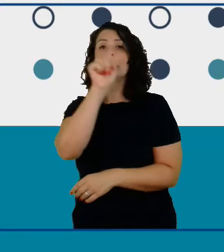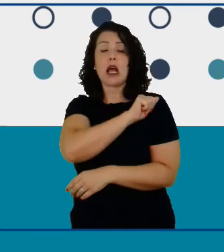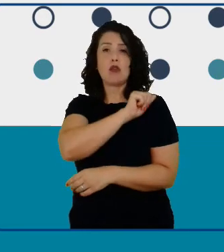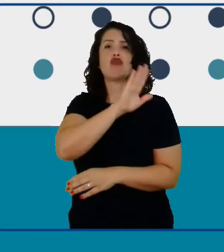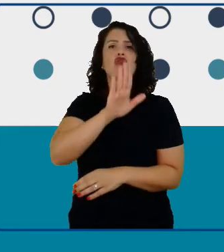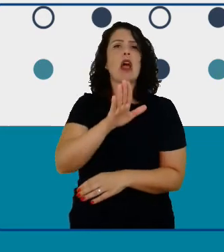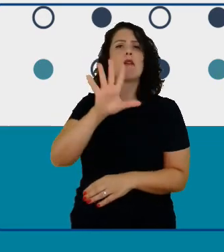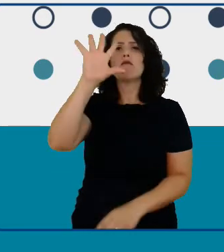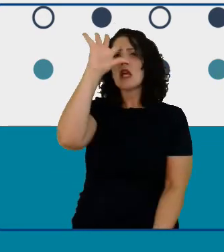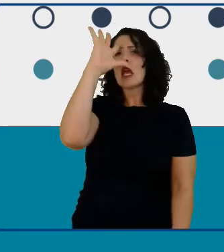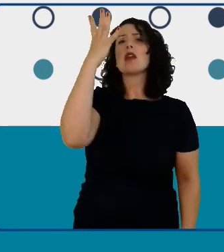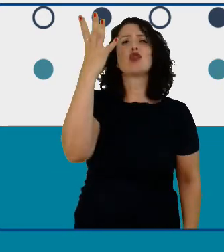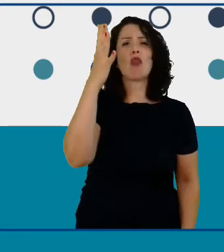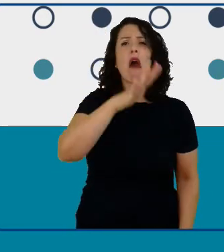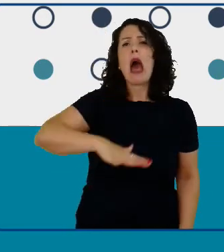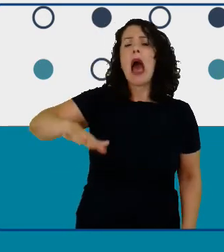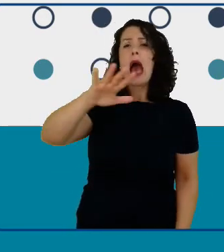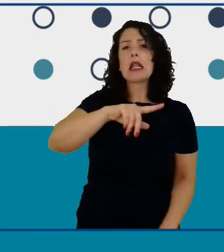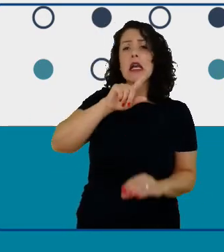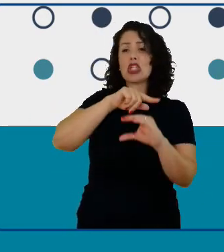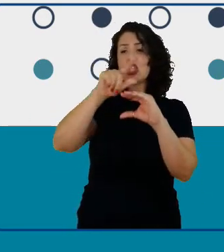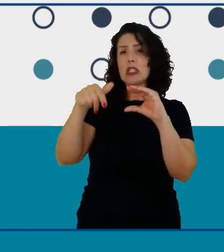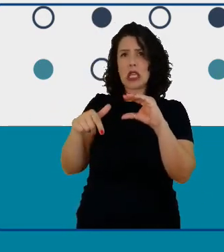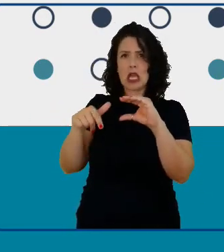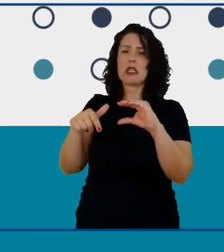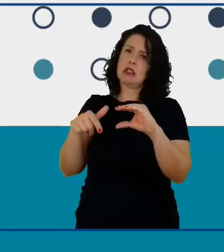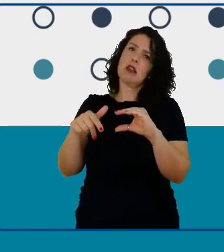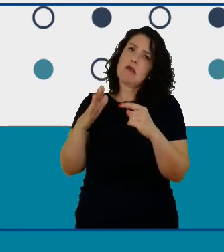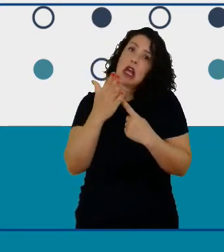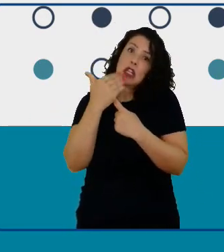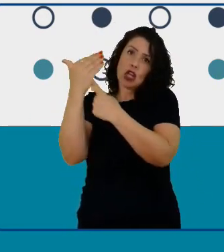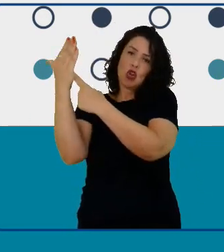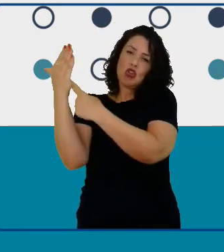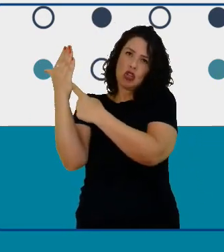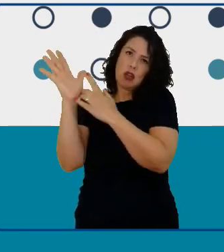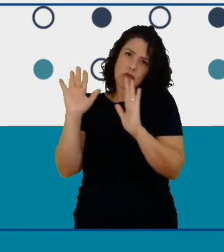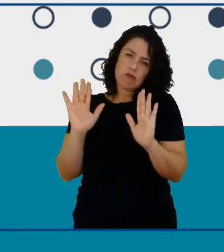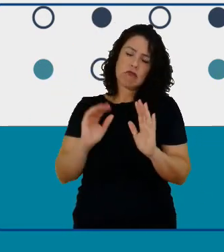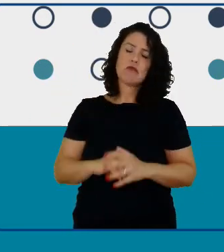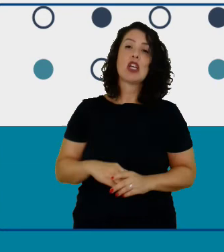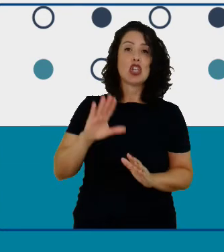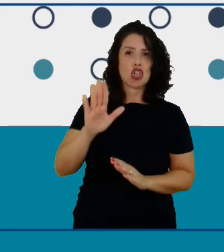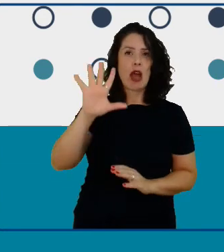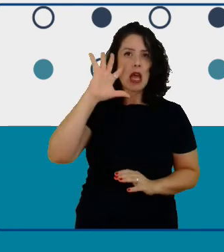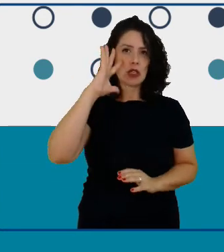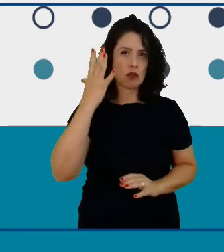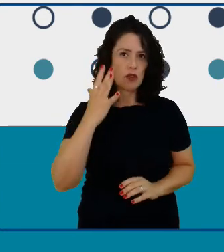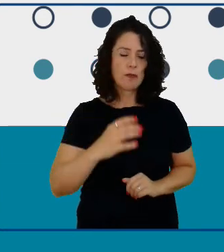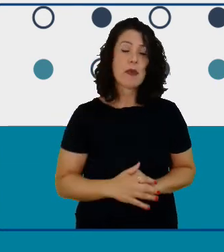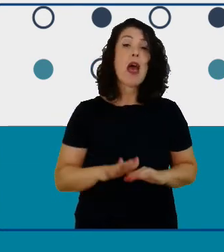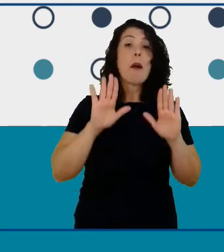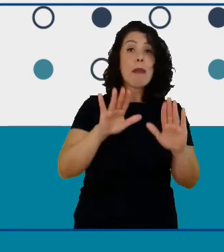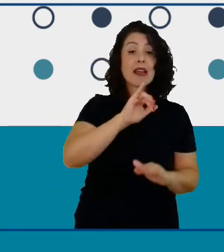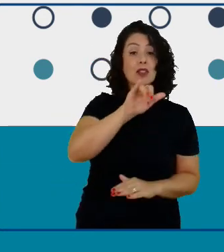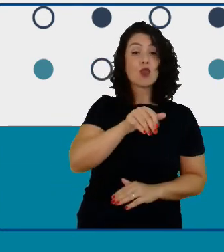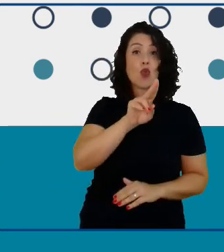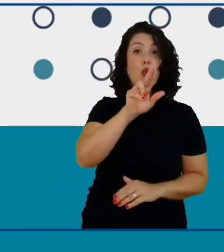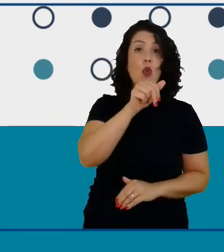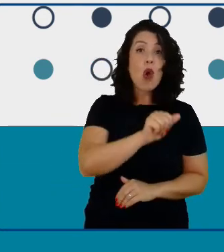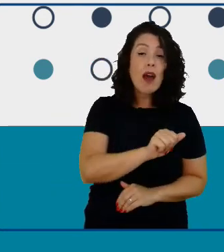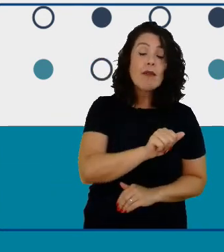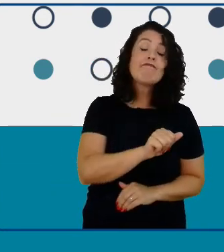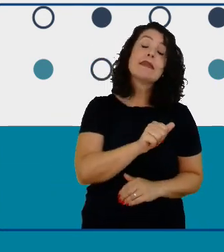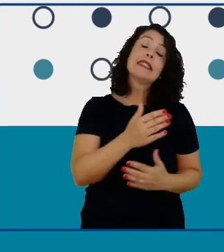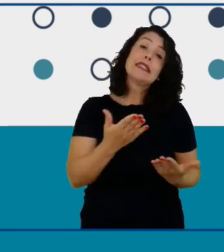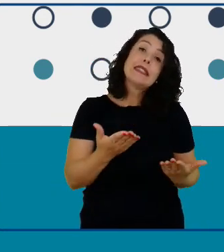das áreas de ciências exatas sobretudo tecnologia no nosso caso na ciência da computação e aí essa troca que o